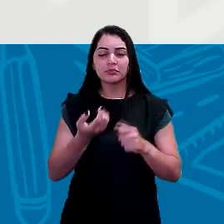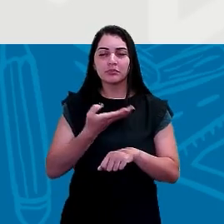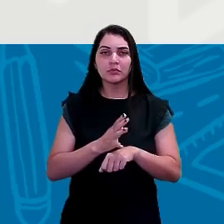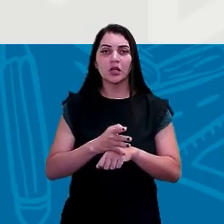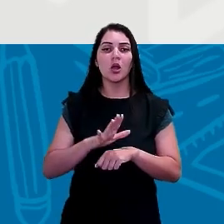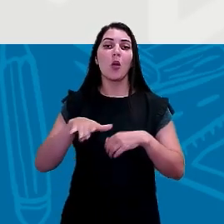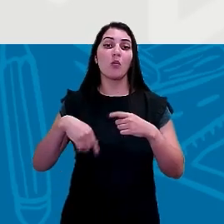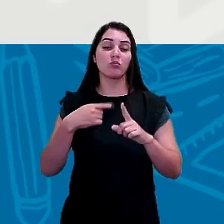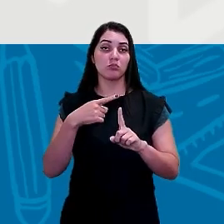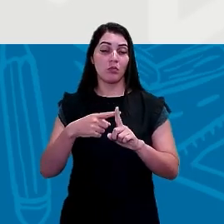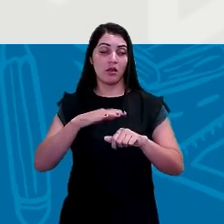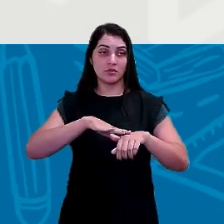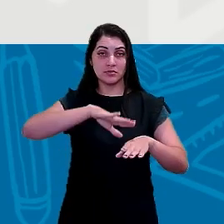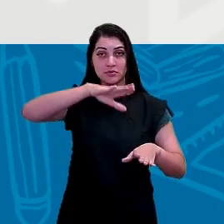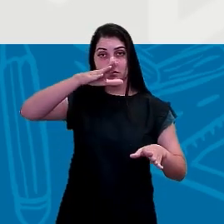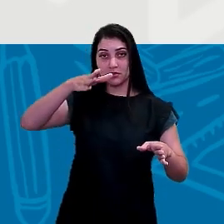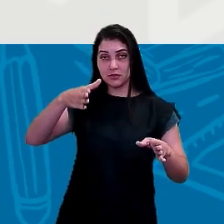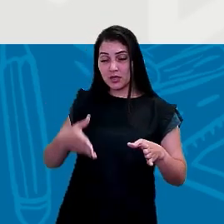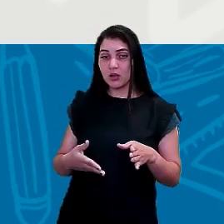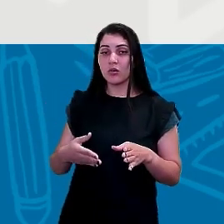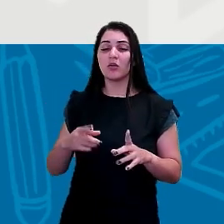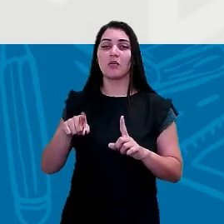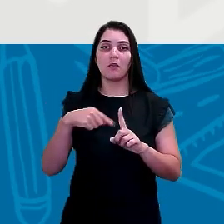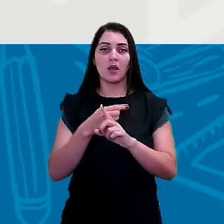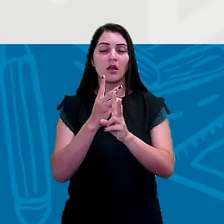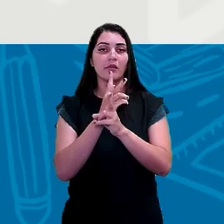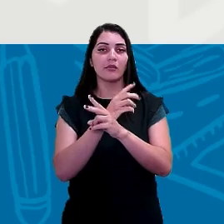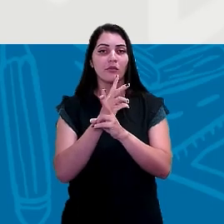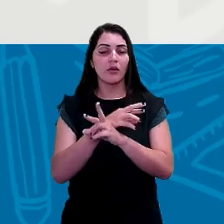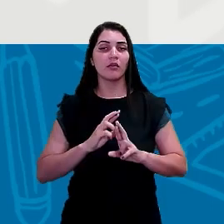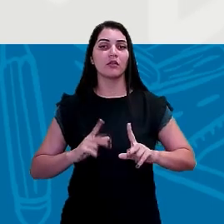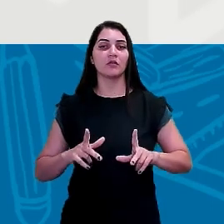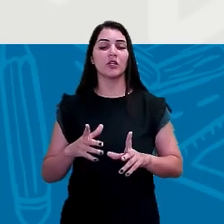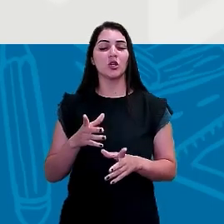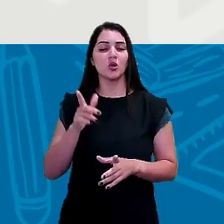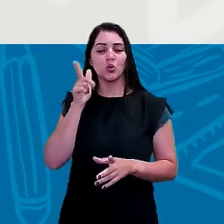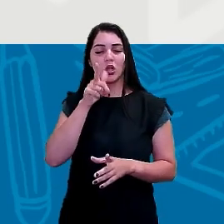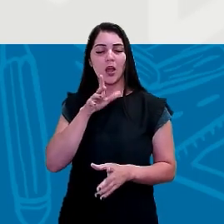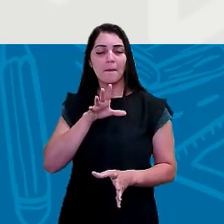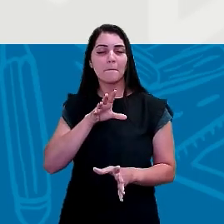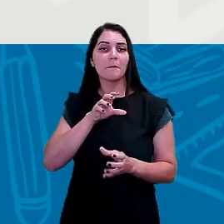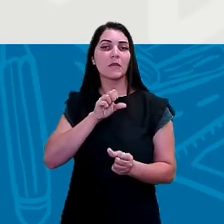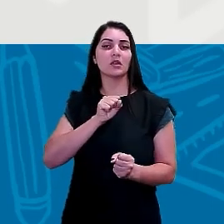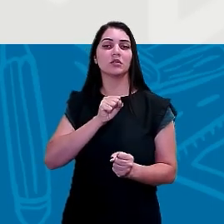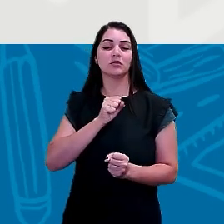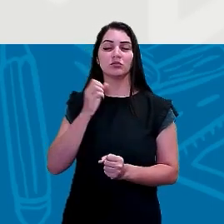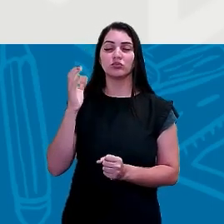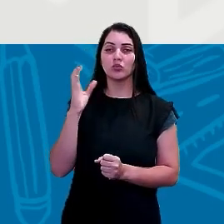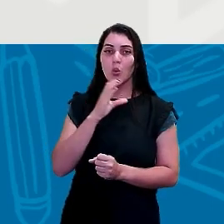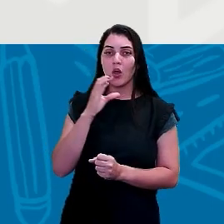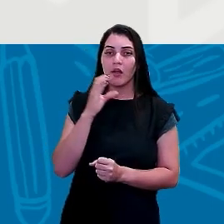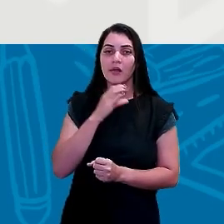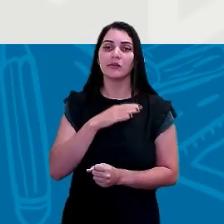mais alto, então, mais o ar ficar maior efeito, ele retém menos calor vindo da terra, adeado